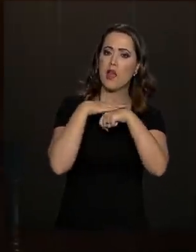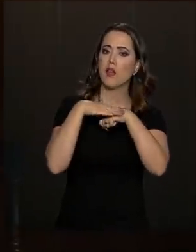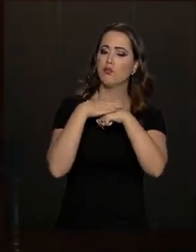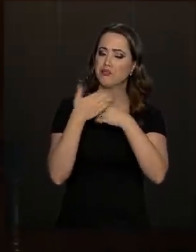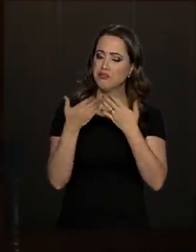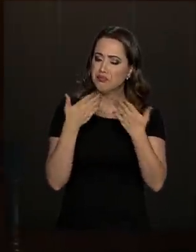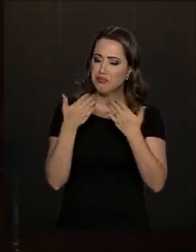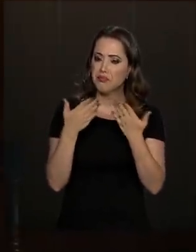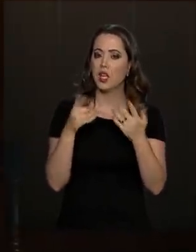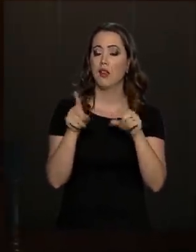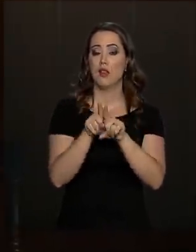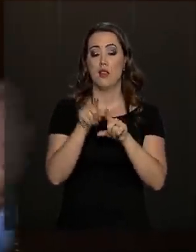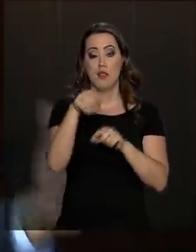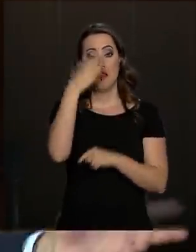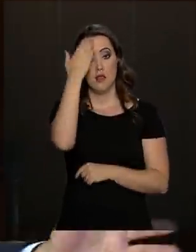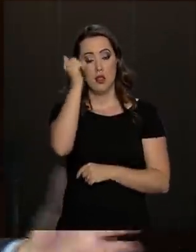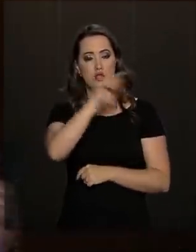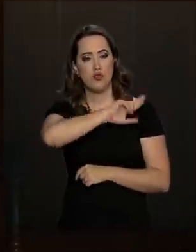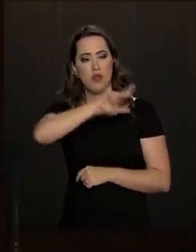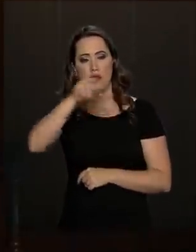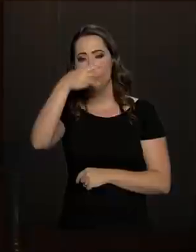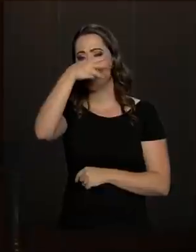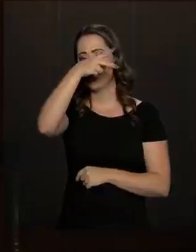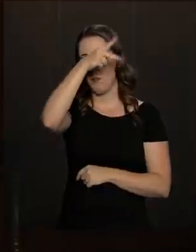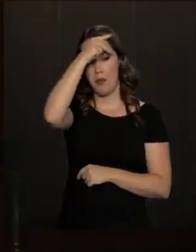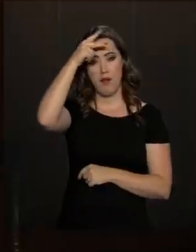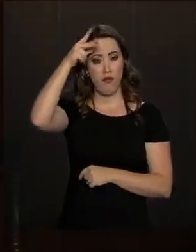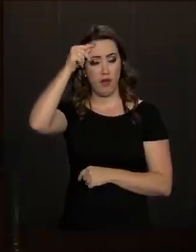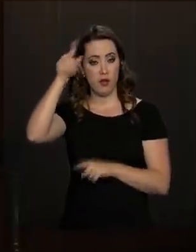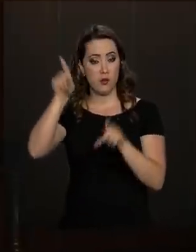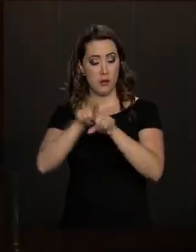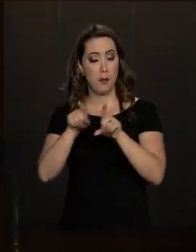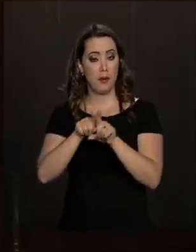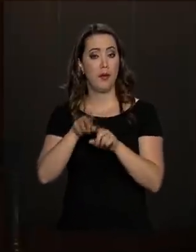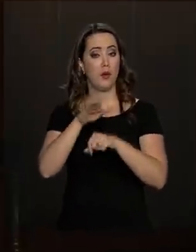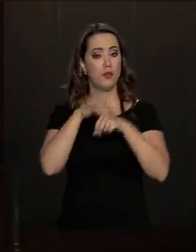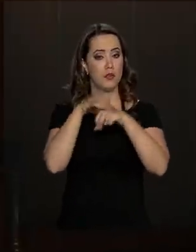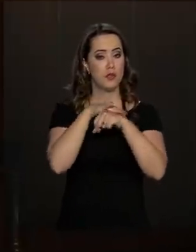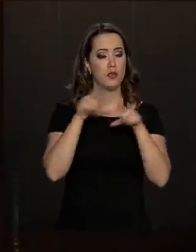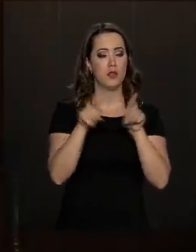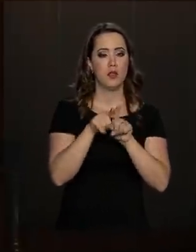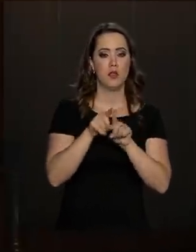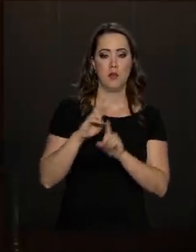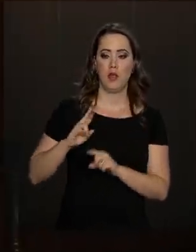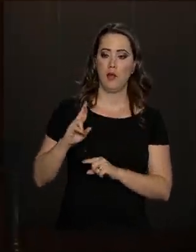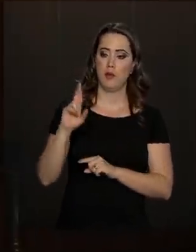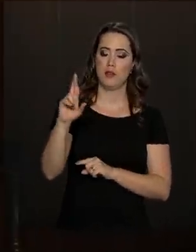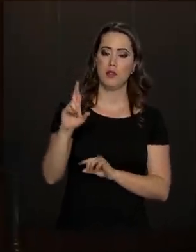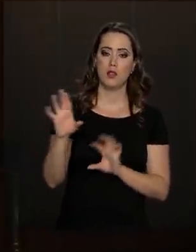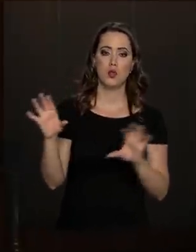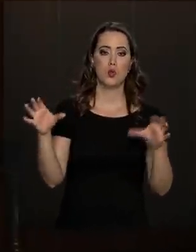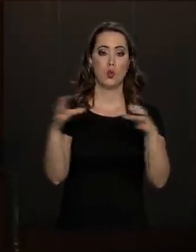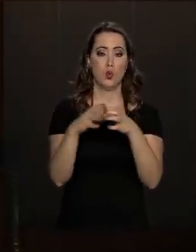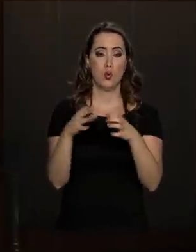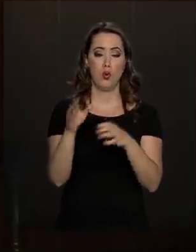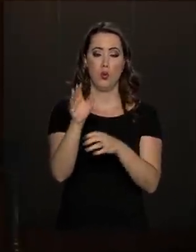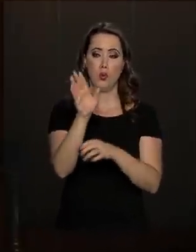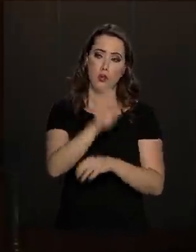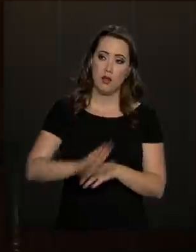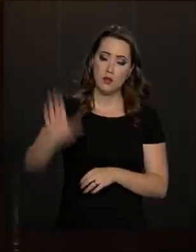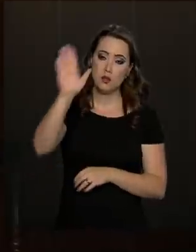e eu sei que são milhares, mas tiveram conosco também os representantes da Frente Nacional de Prefeitos.